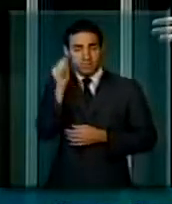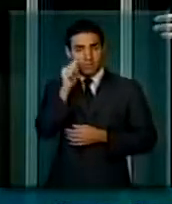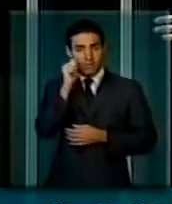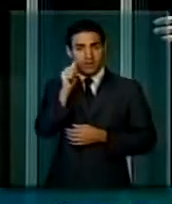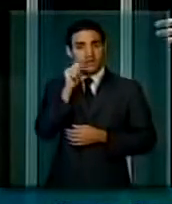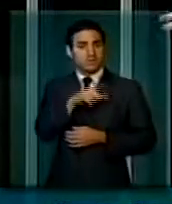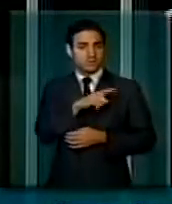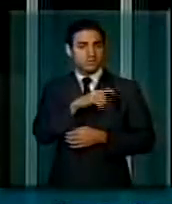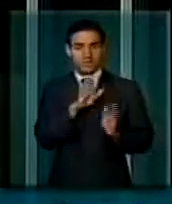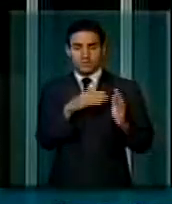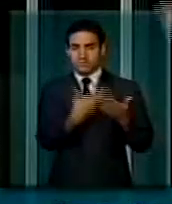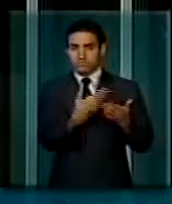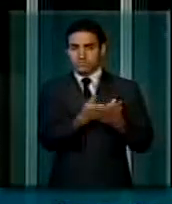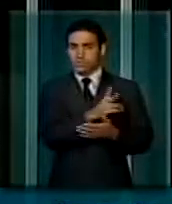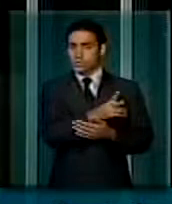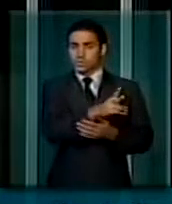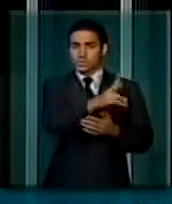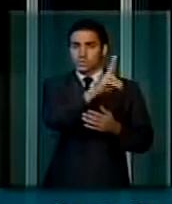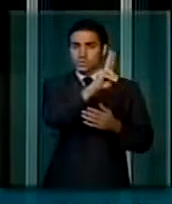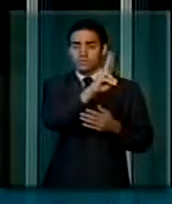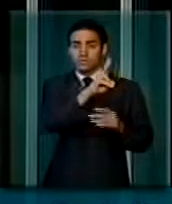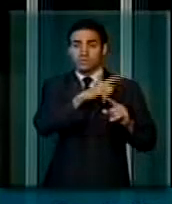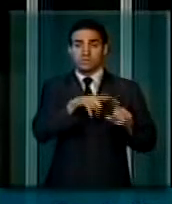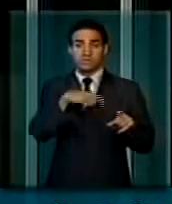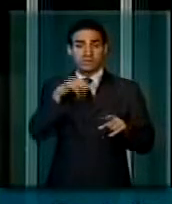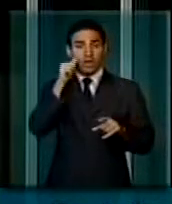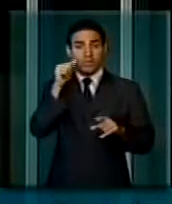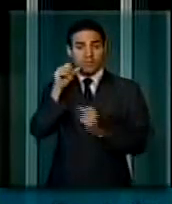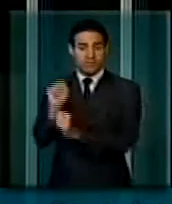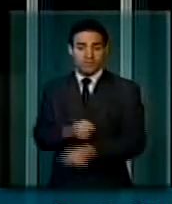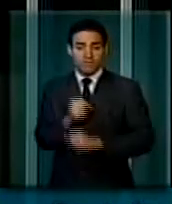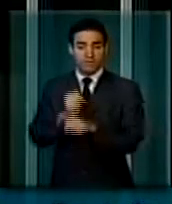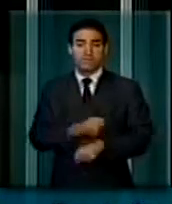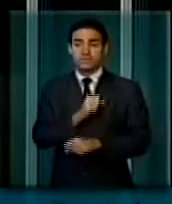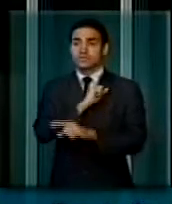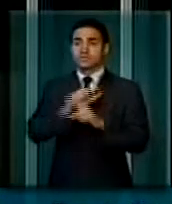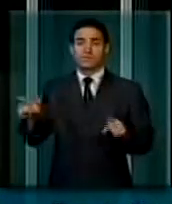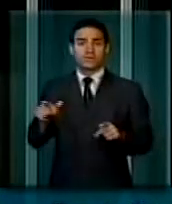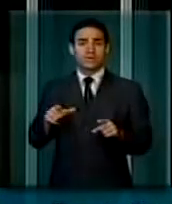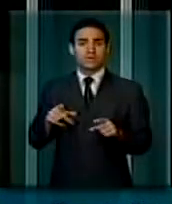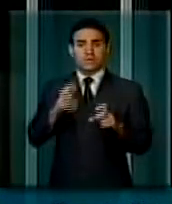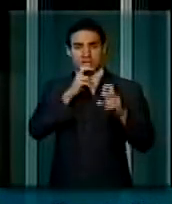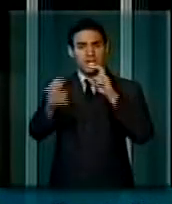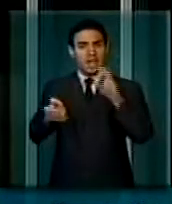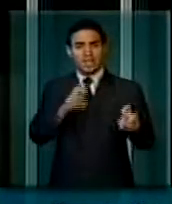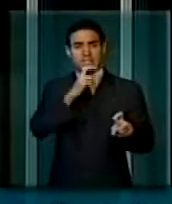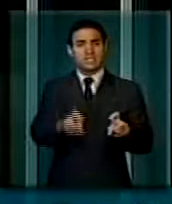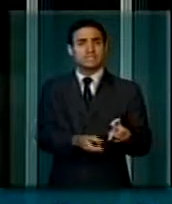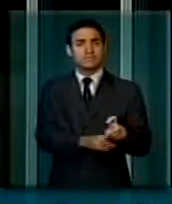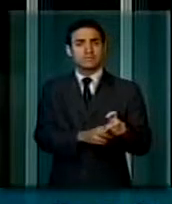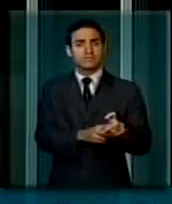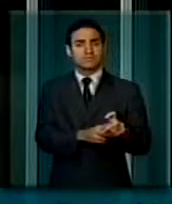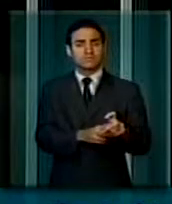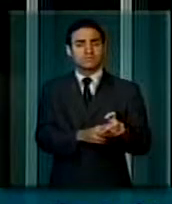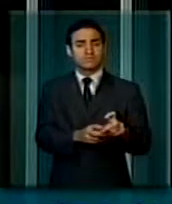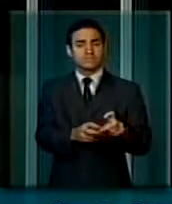estudando lá. Armadas de vassouras expulsaram os traficantes das redondezas da escola com gritos e vassouradas. Quer dizer, com